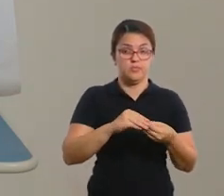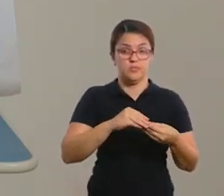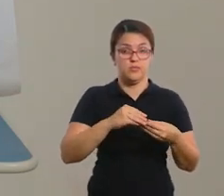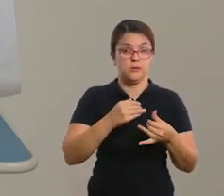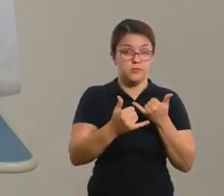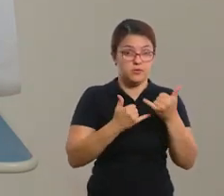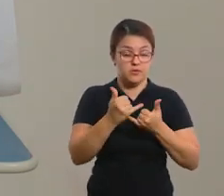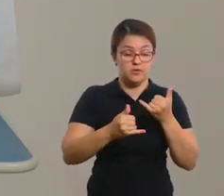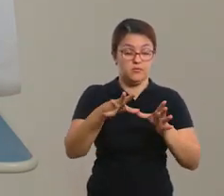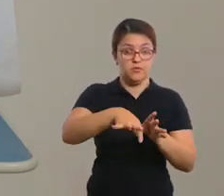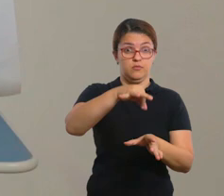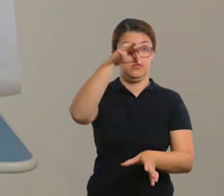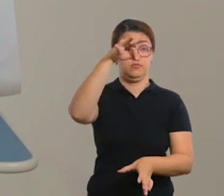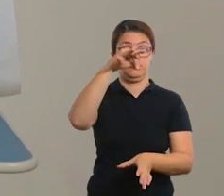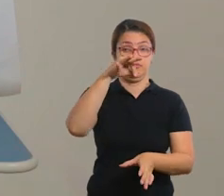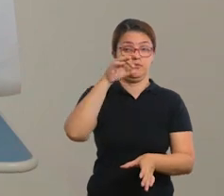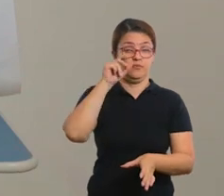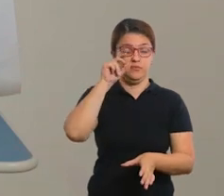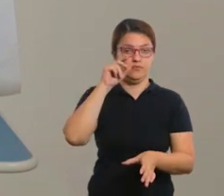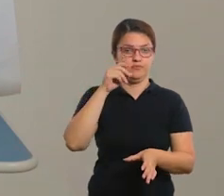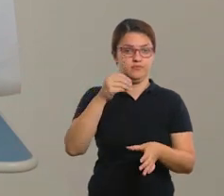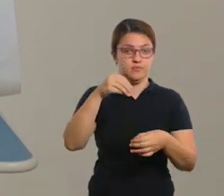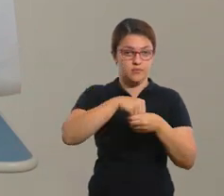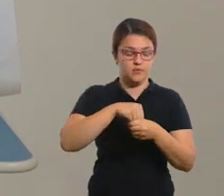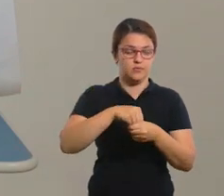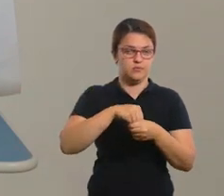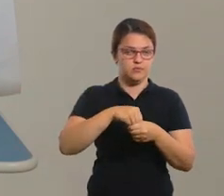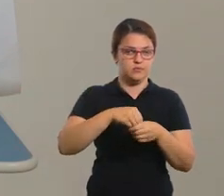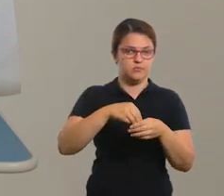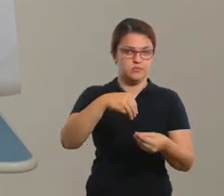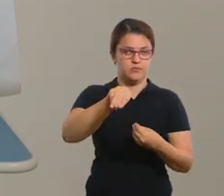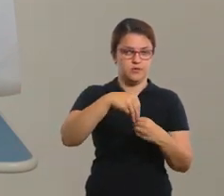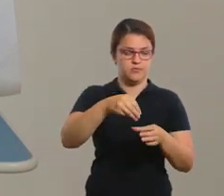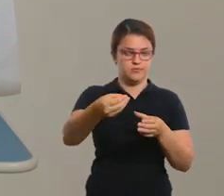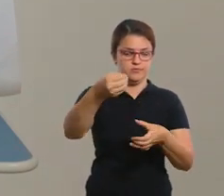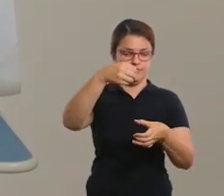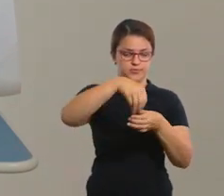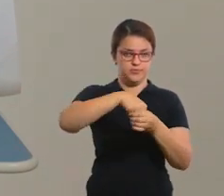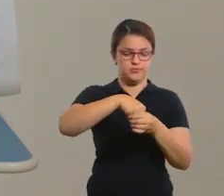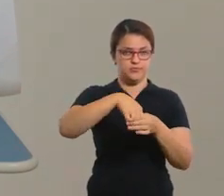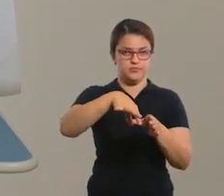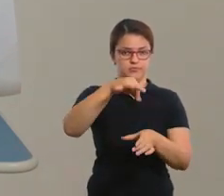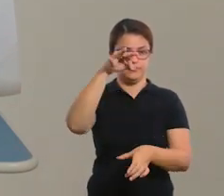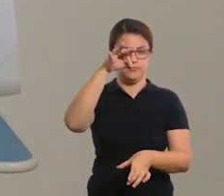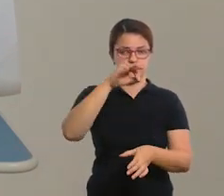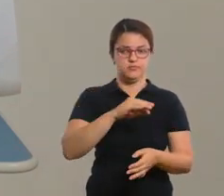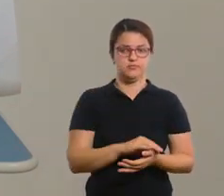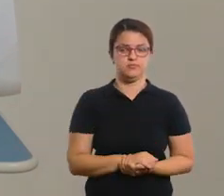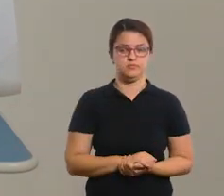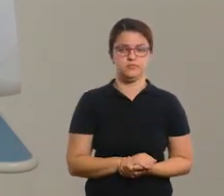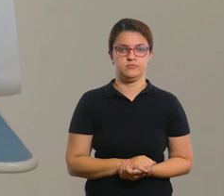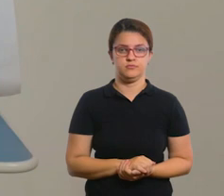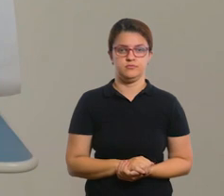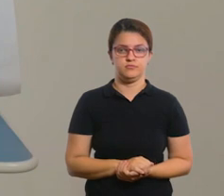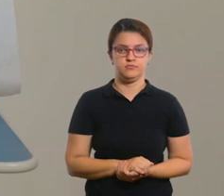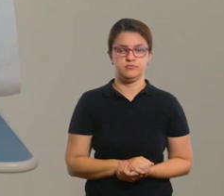sortear durante a brincadeira e coloque dentro de um saquinho plástico. Vou usar esse como exemplo, tá?